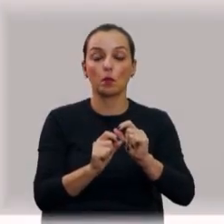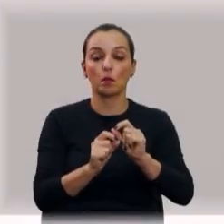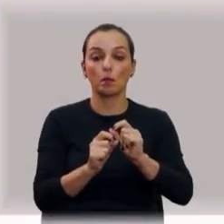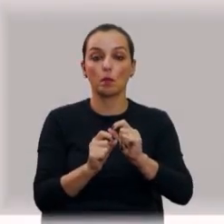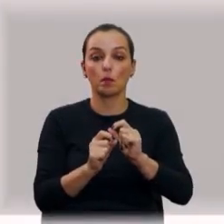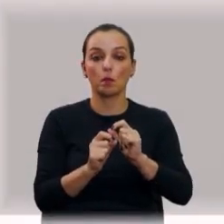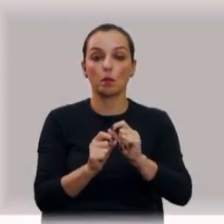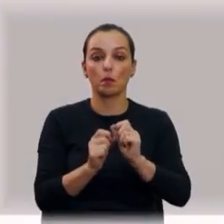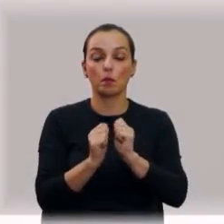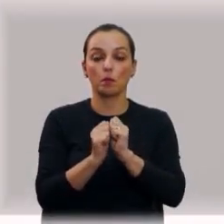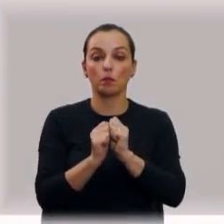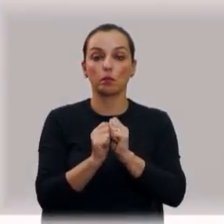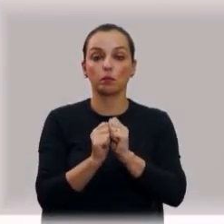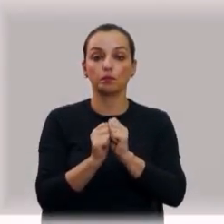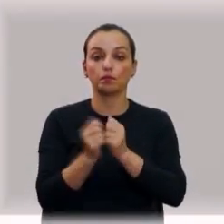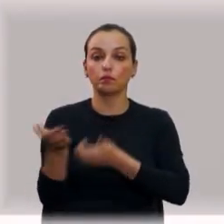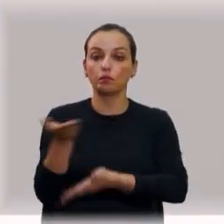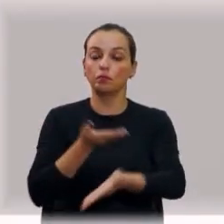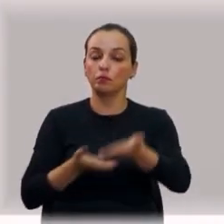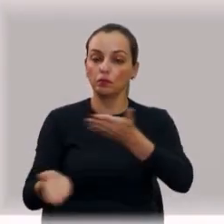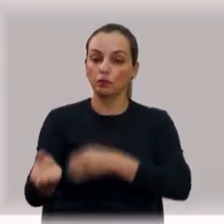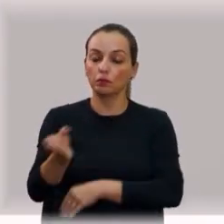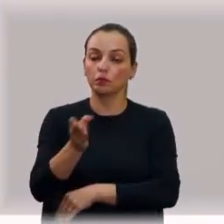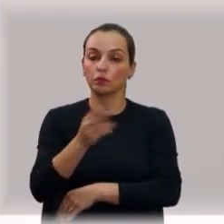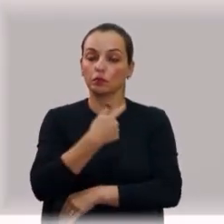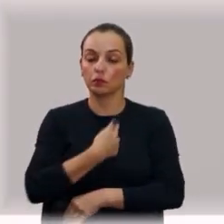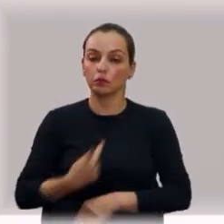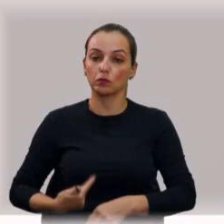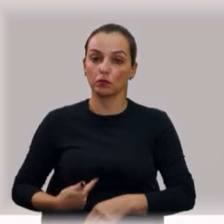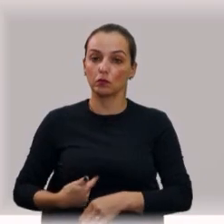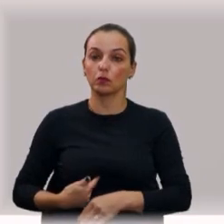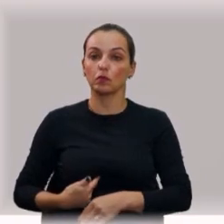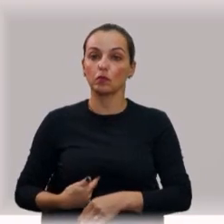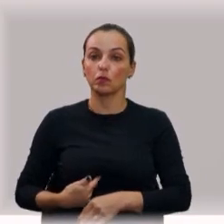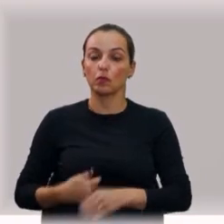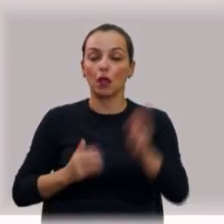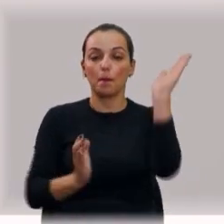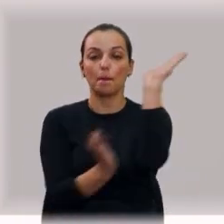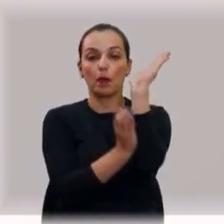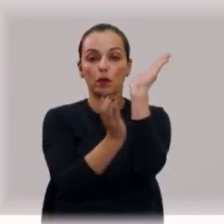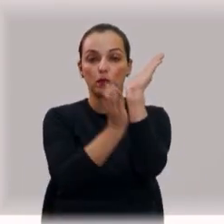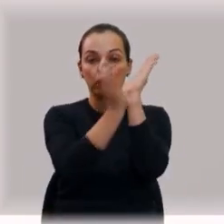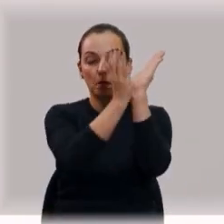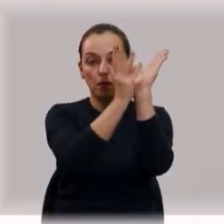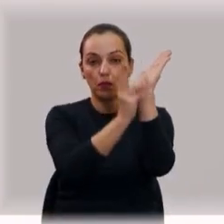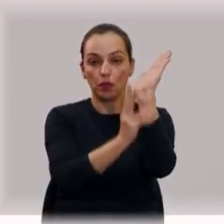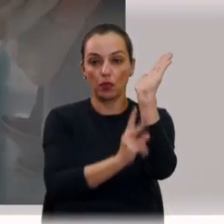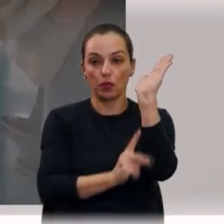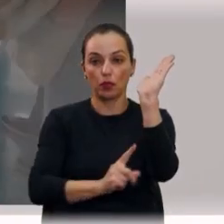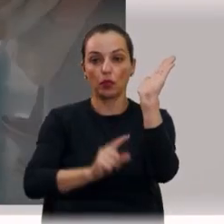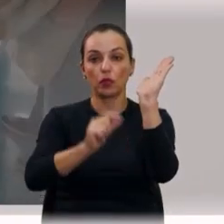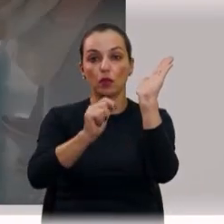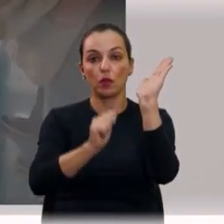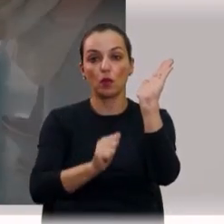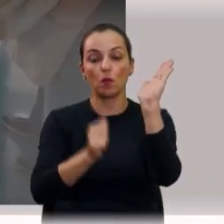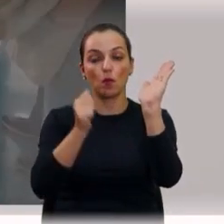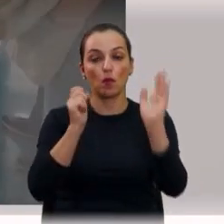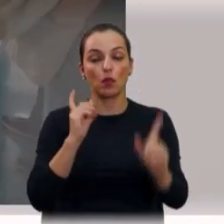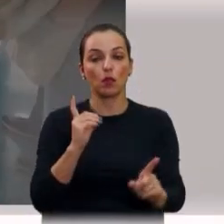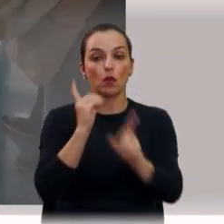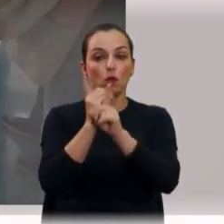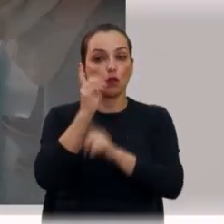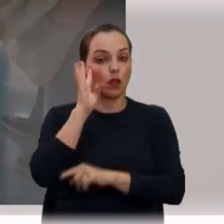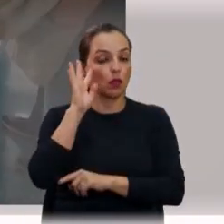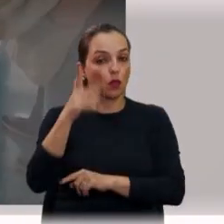intuito de desburocratizar o dia a dia desses profissionais, buscando soluções para uma